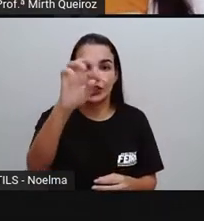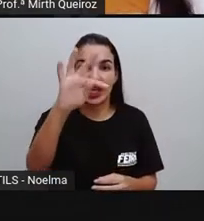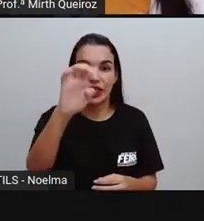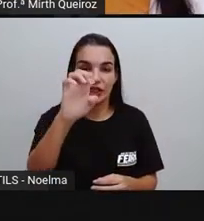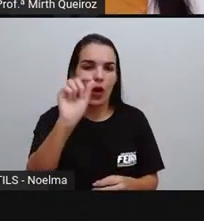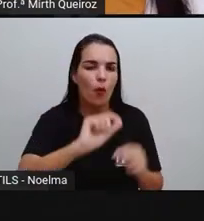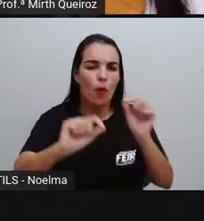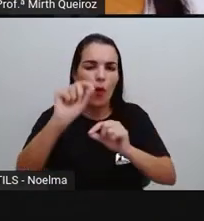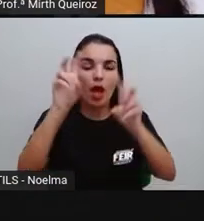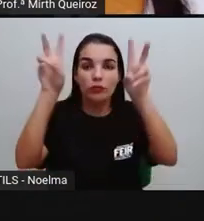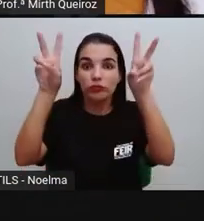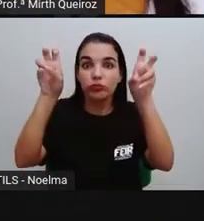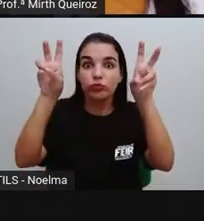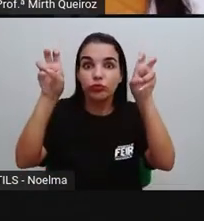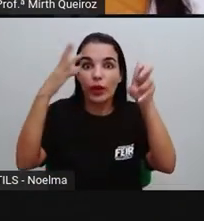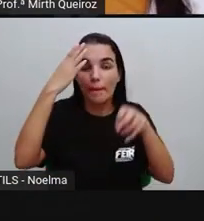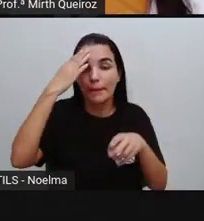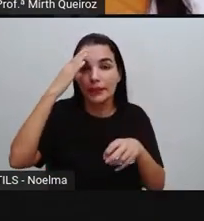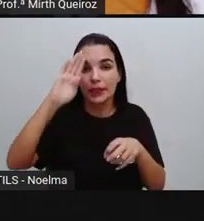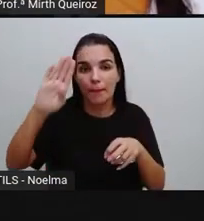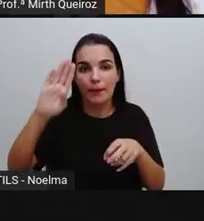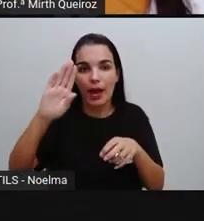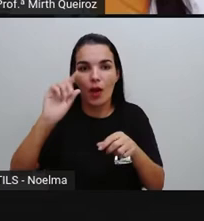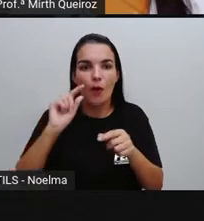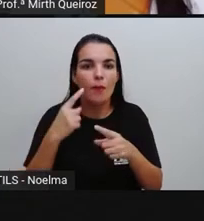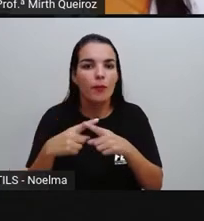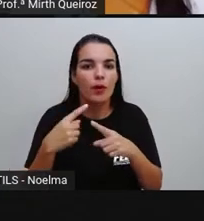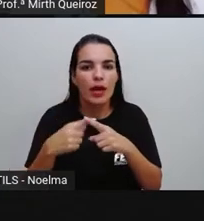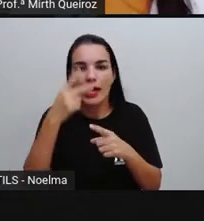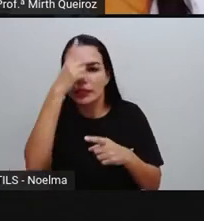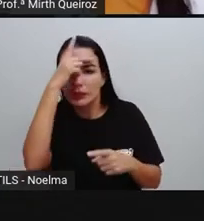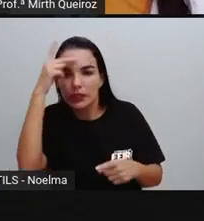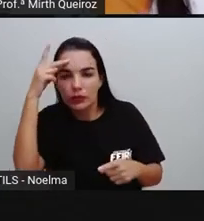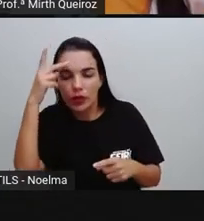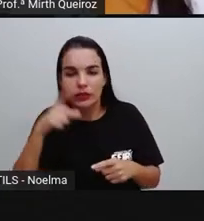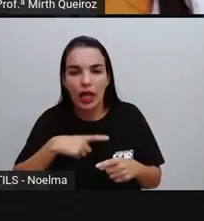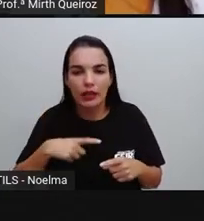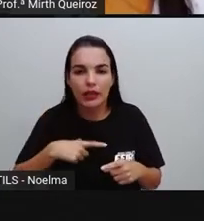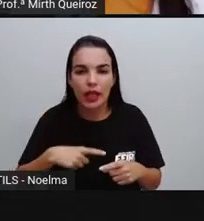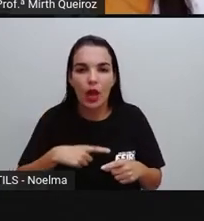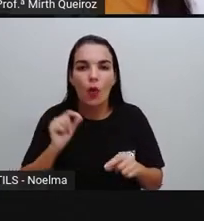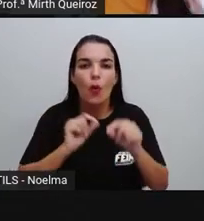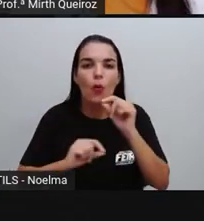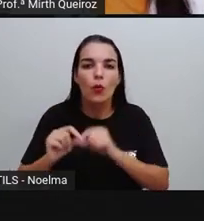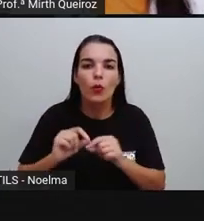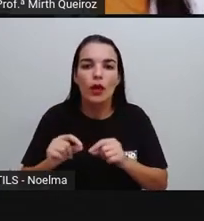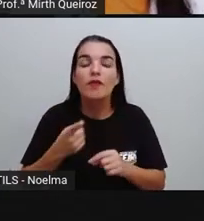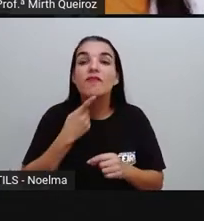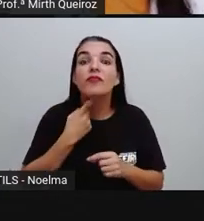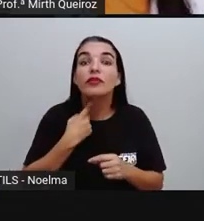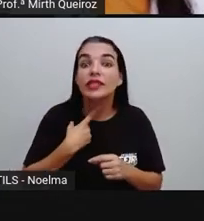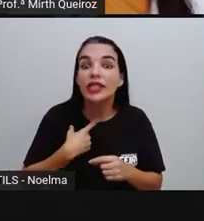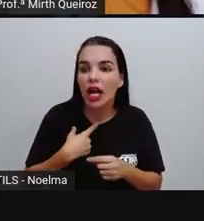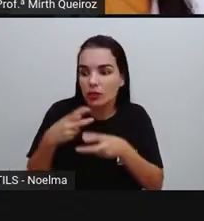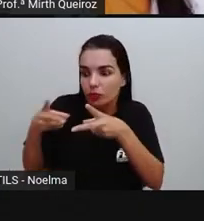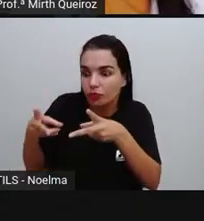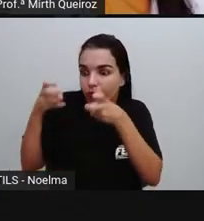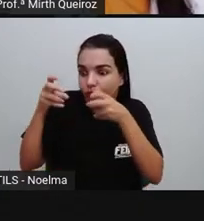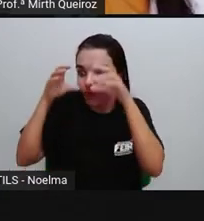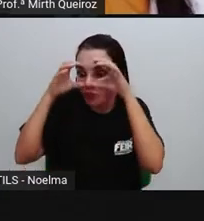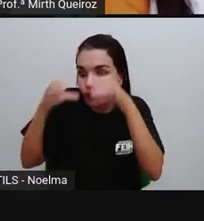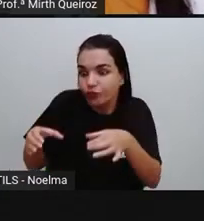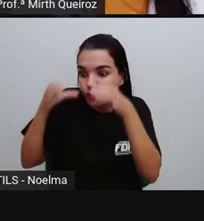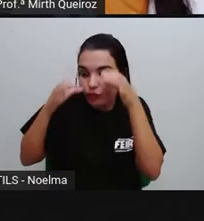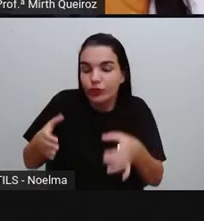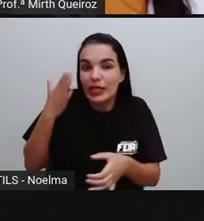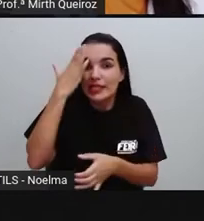chamativo, onde quando as pessoas veem esse tipo de título, né? Que seria a manchete, já se interessam já em saber,